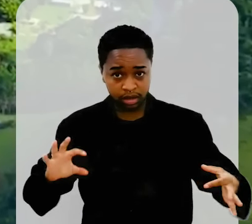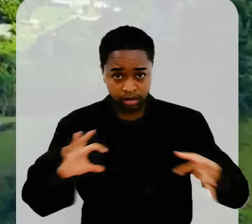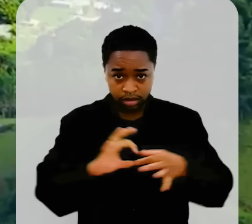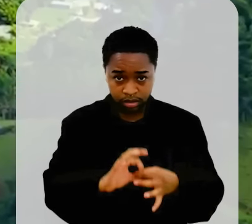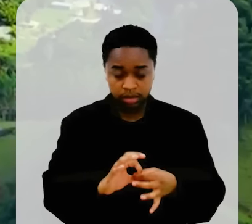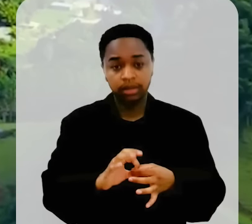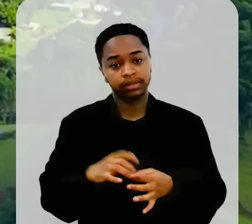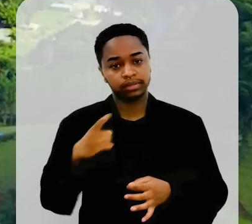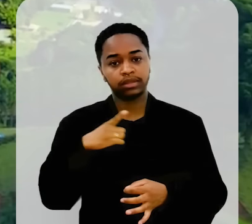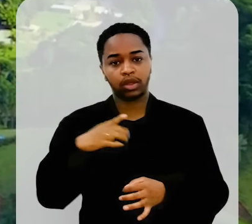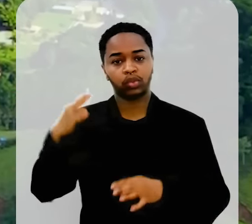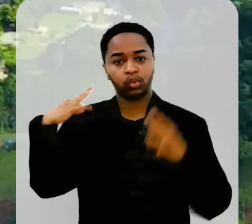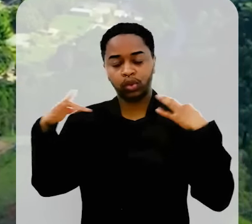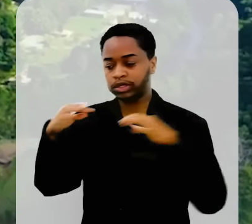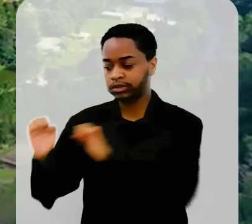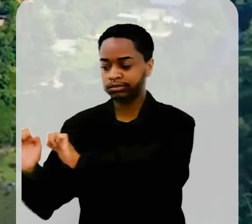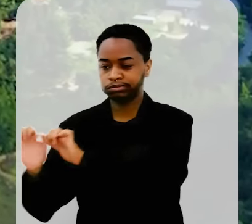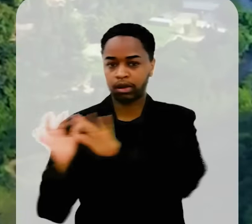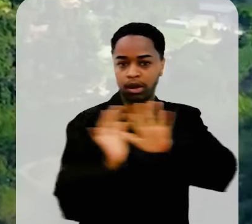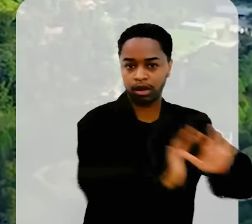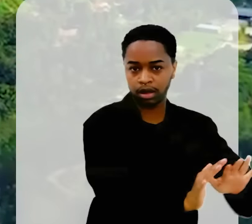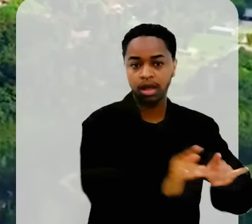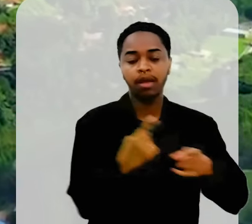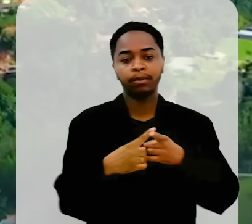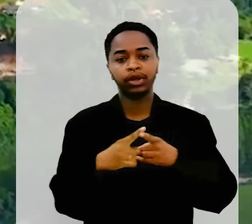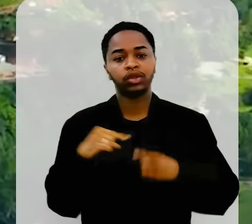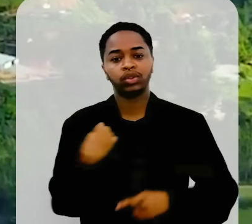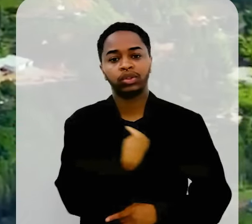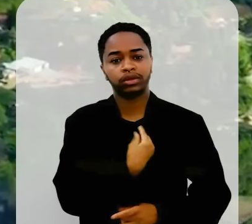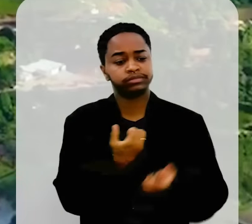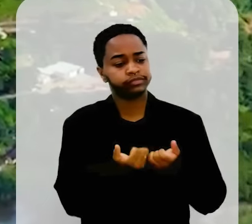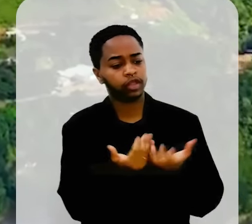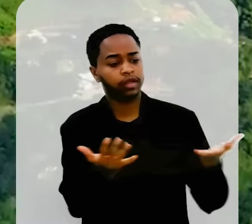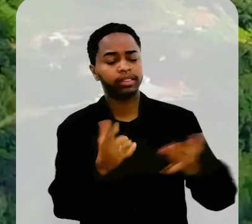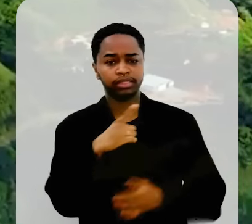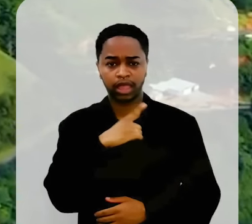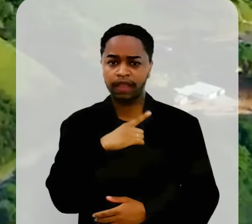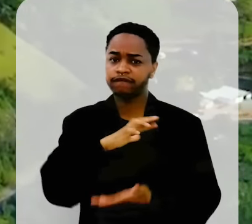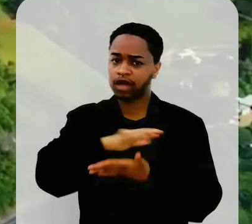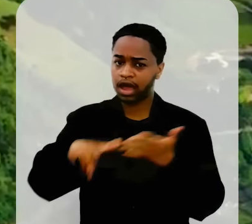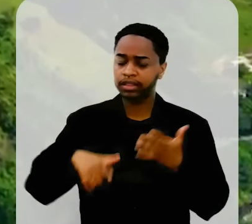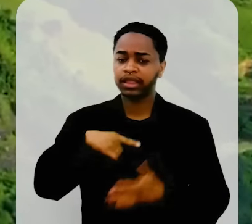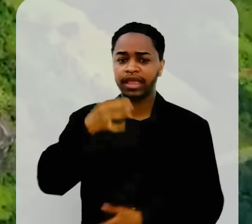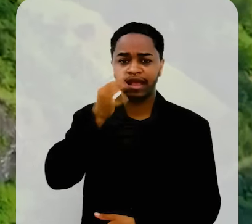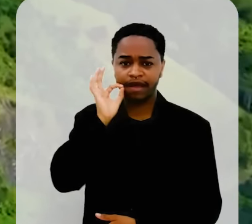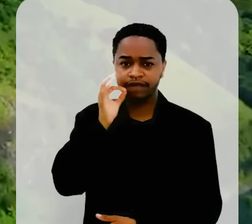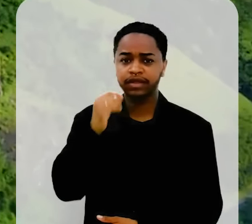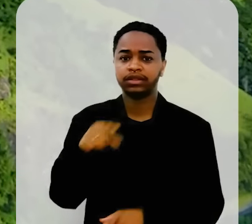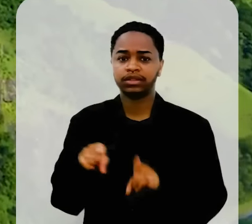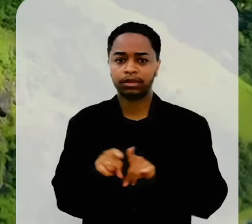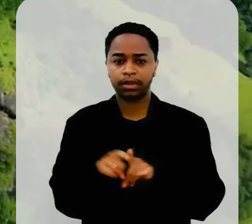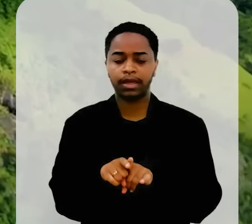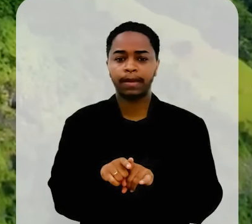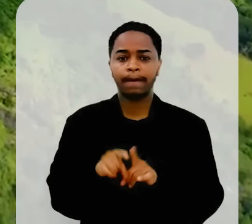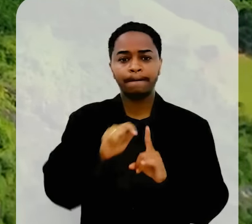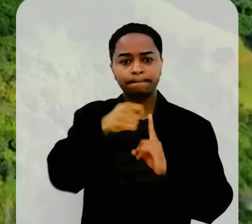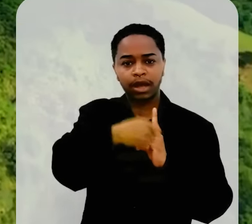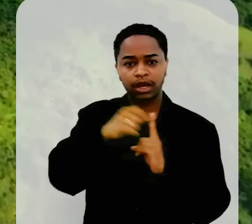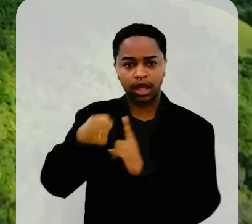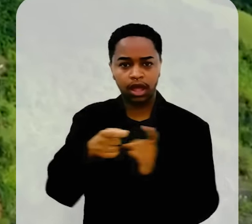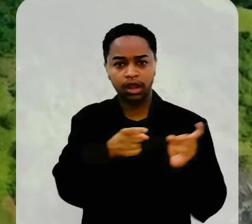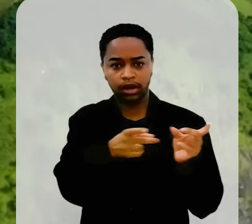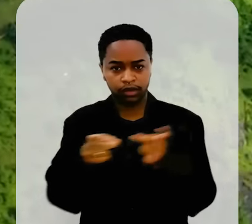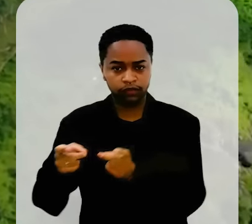o turista vai migrar e a gente tem muita coisa para oferecer. A tem café, tem um pessoal que faz muita banana